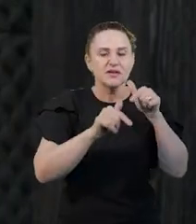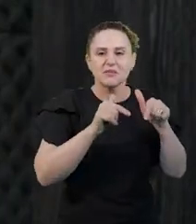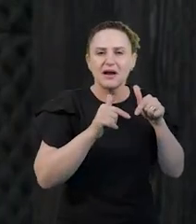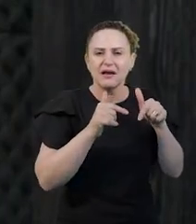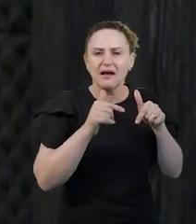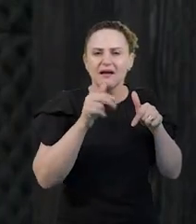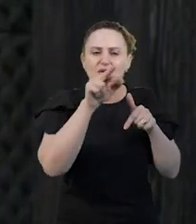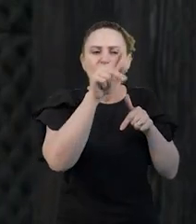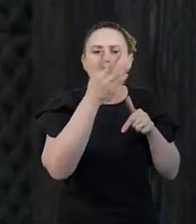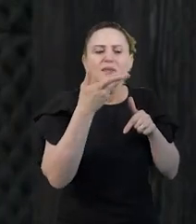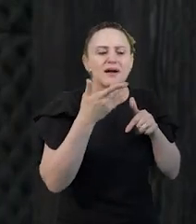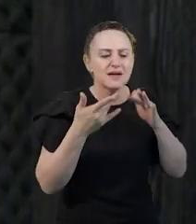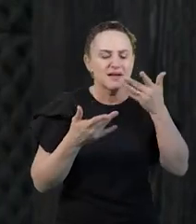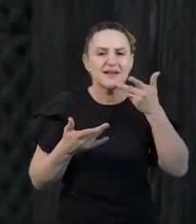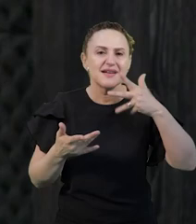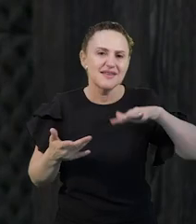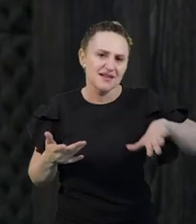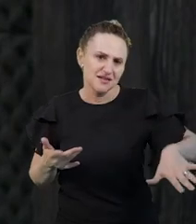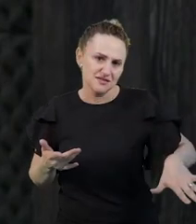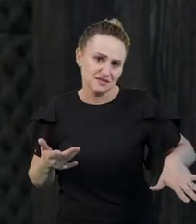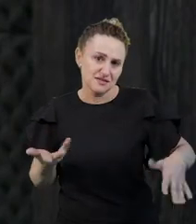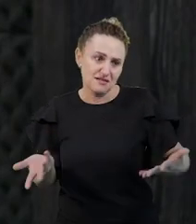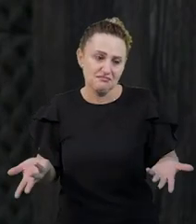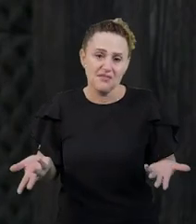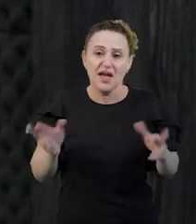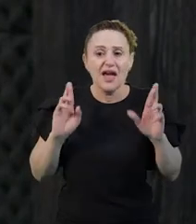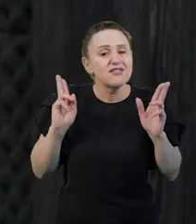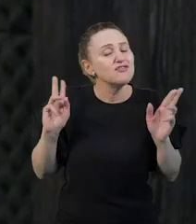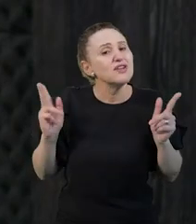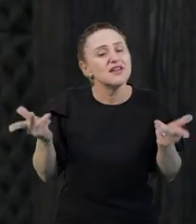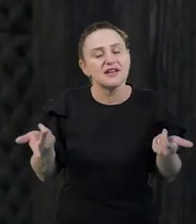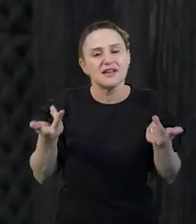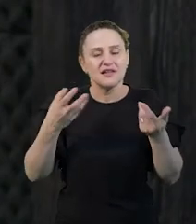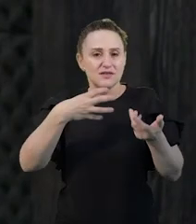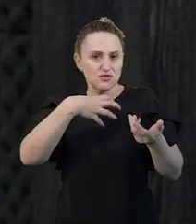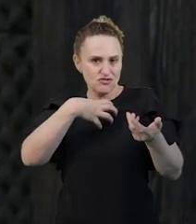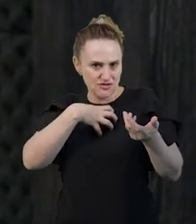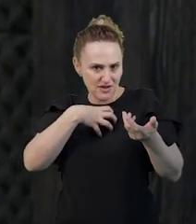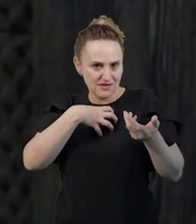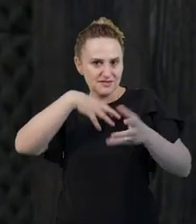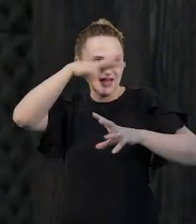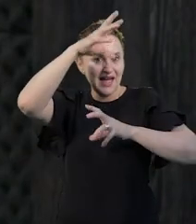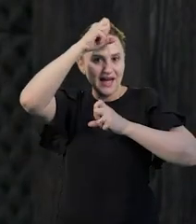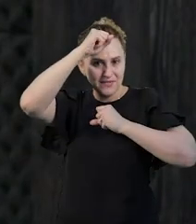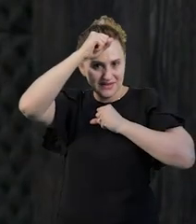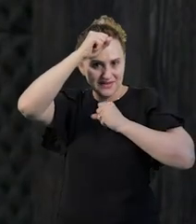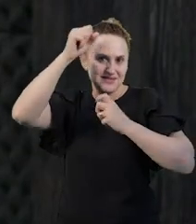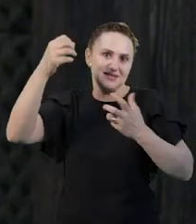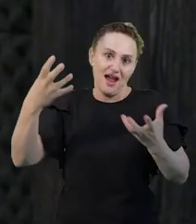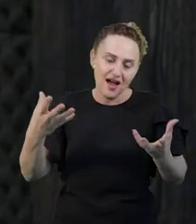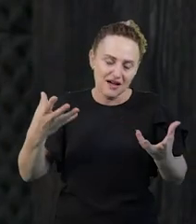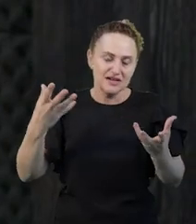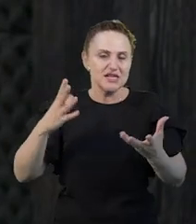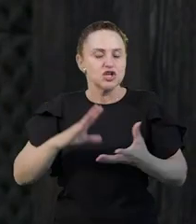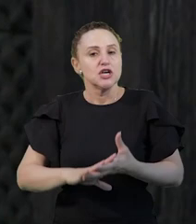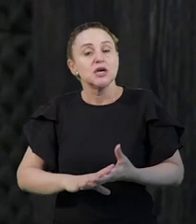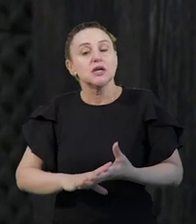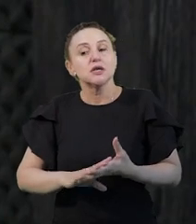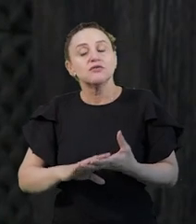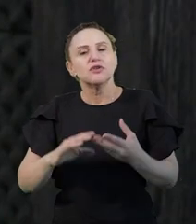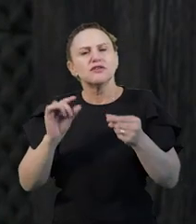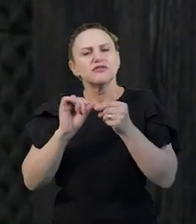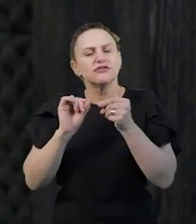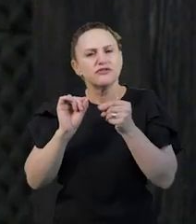12 anos. Então, tudo isso foi construindo um referencial teórico